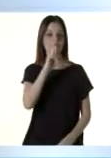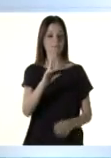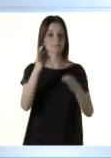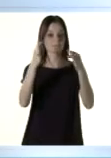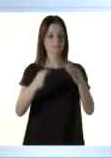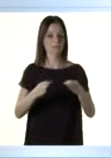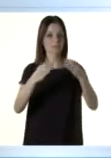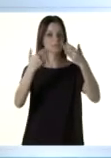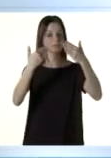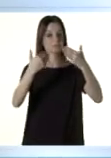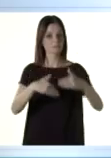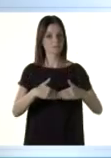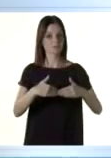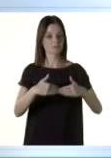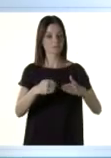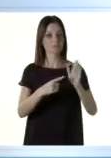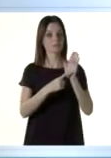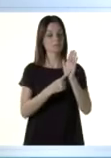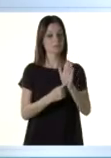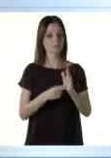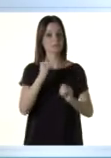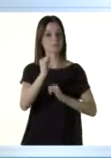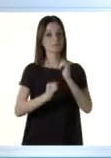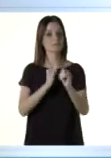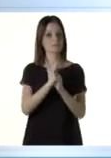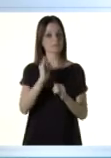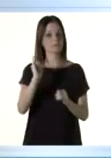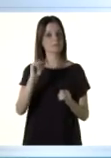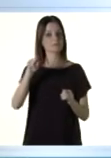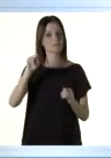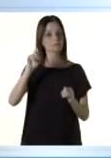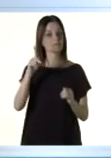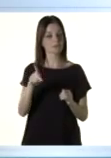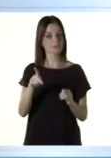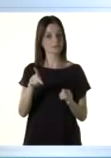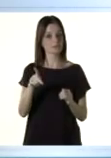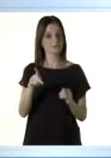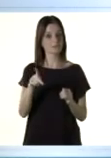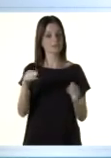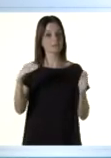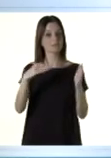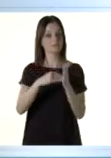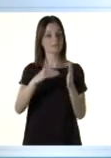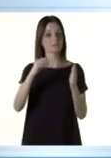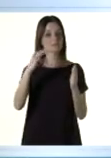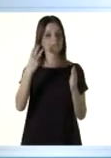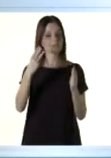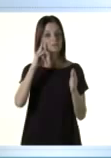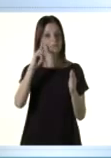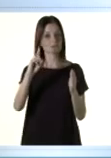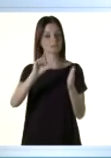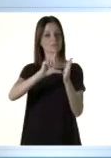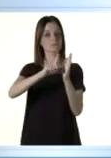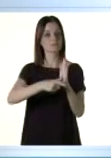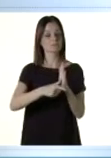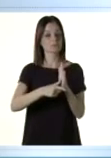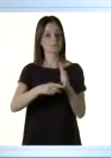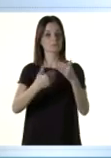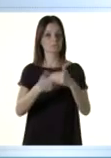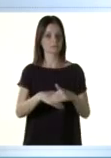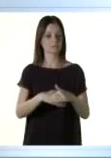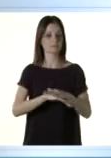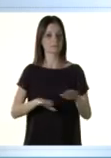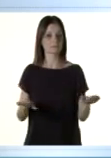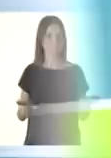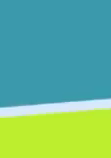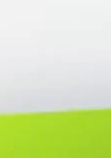Os gabaritos das provas objetivas são divulgados pela internet, na página do INEP, em até três dias úteis depois